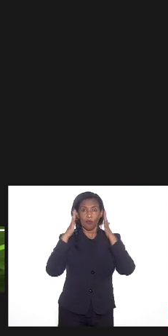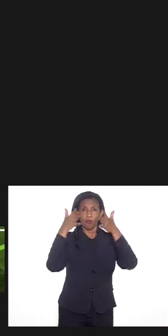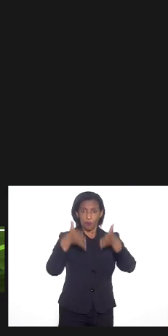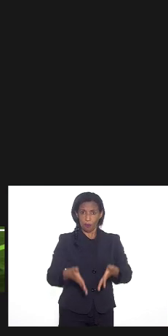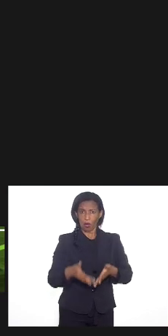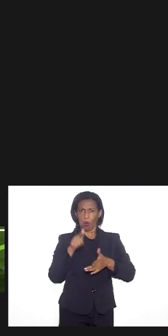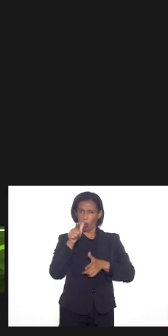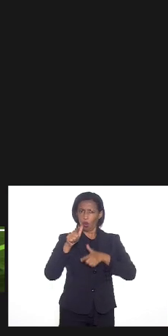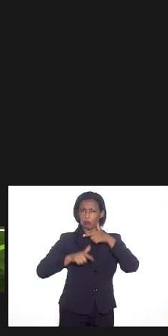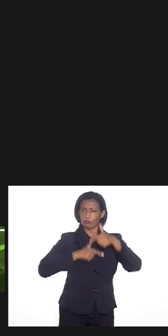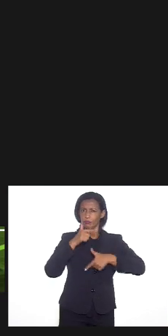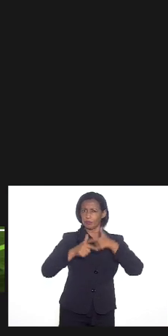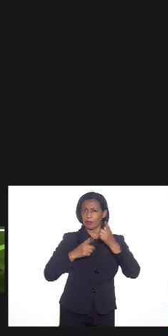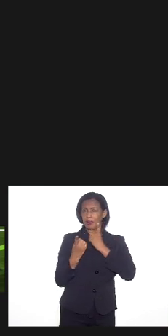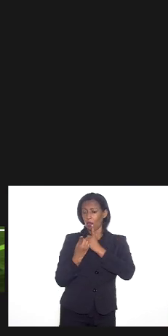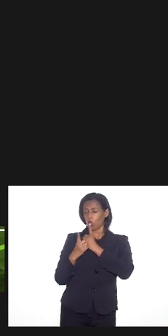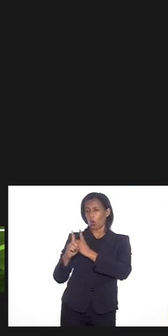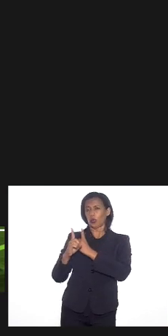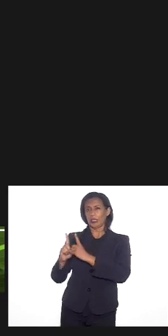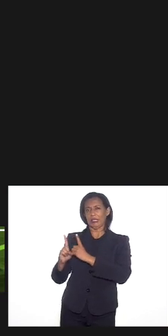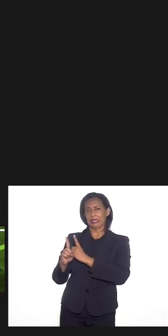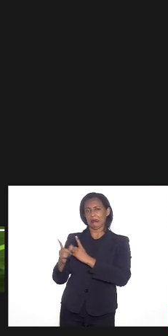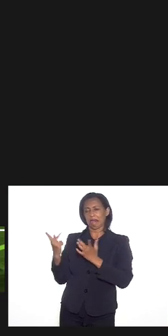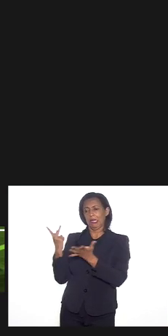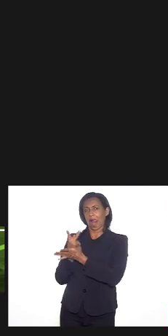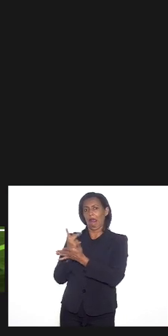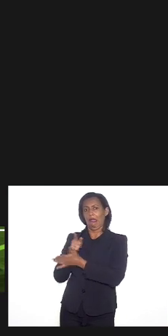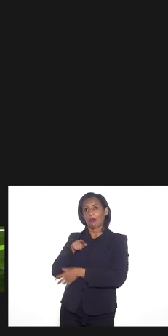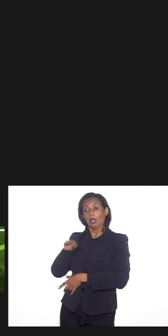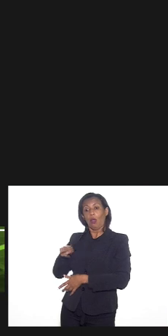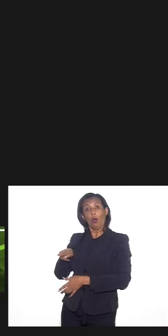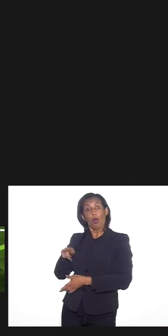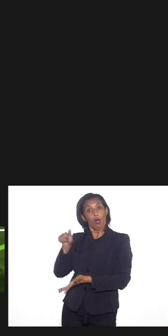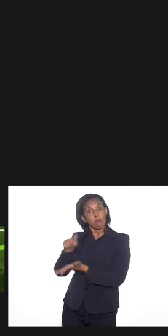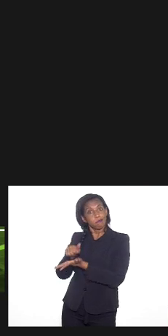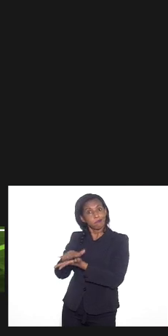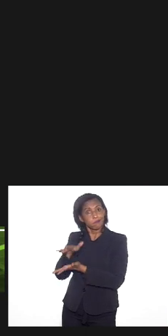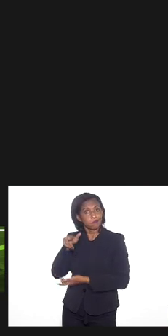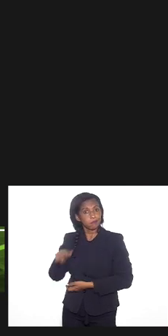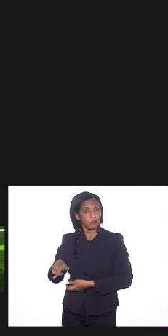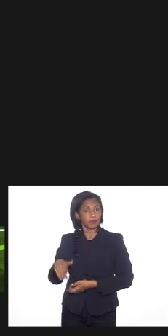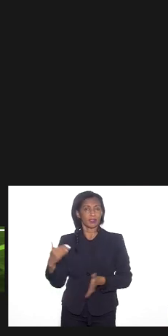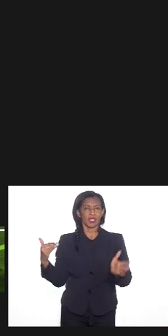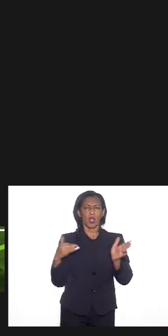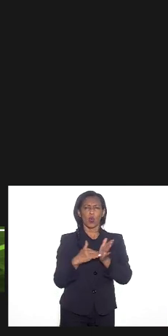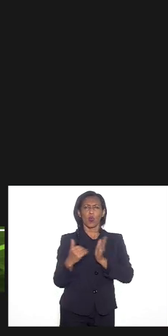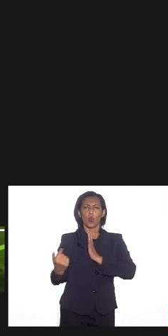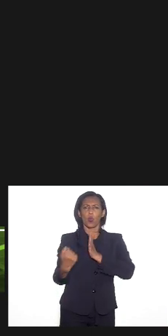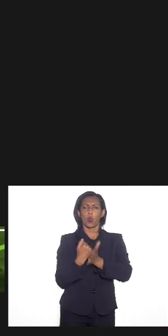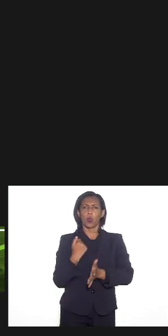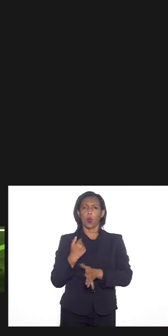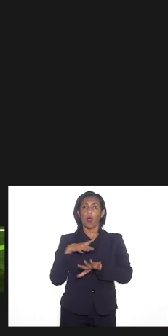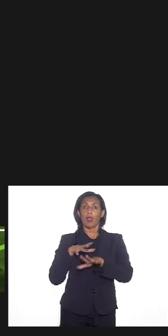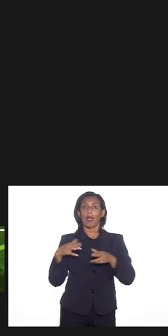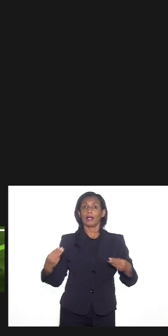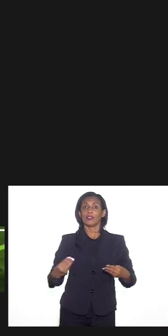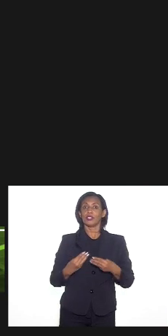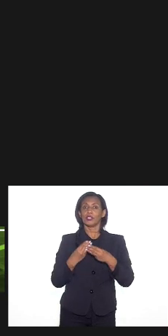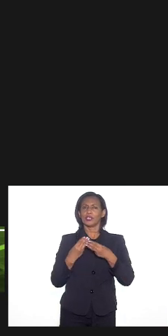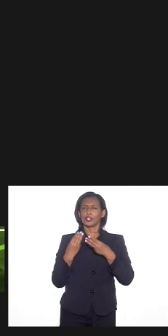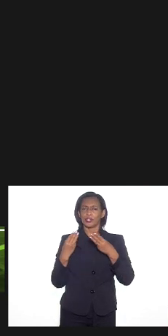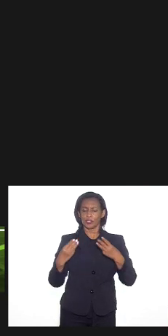daqui olha esse trabalho doutrinário mal feito olha o que está levando entendeu bom a última pergunta a questão do complexo de Israel